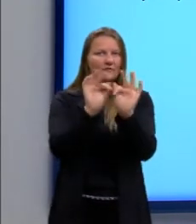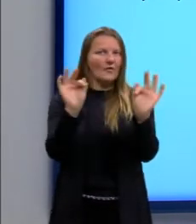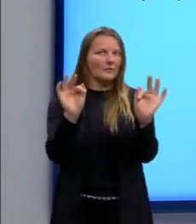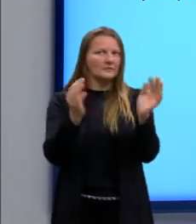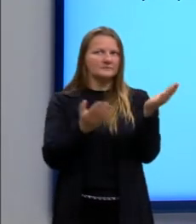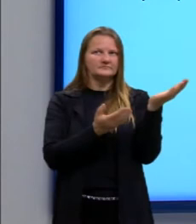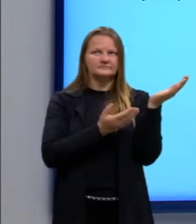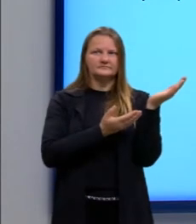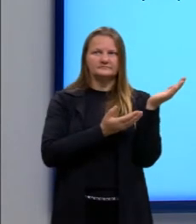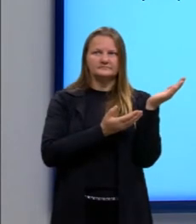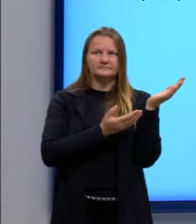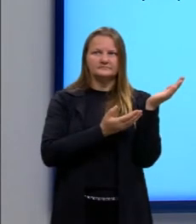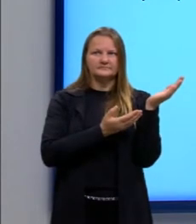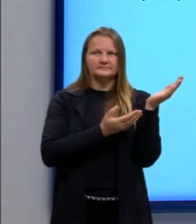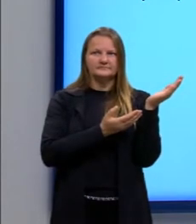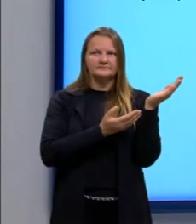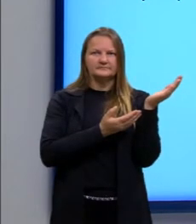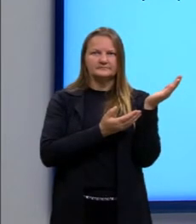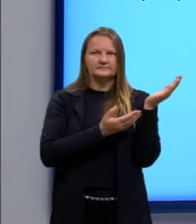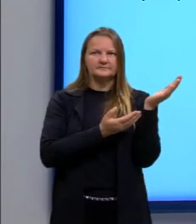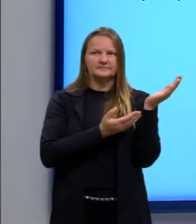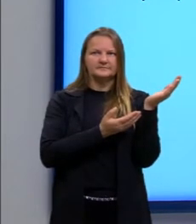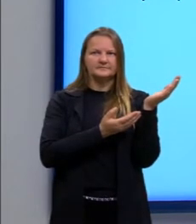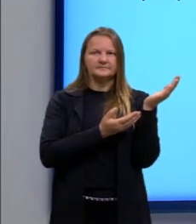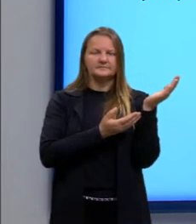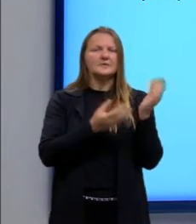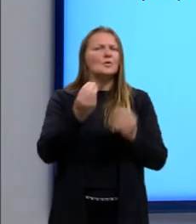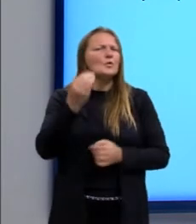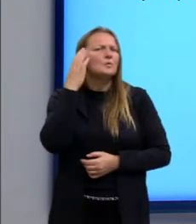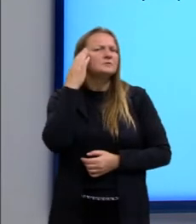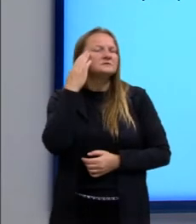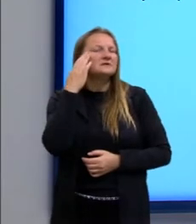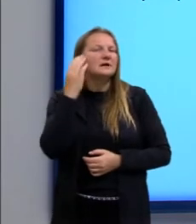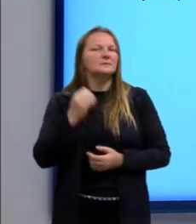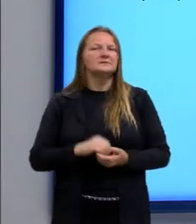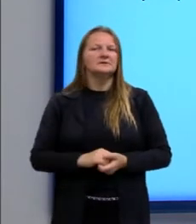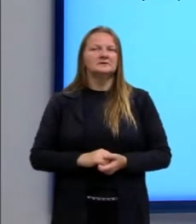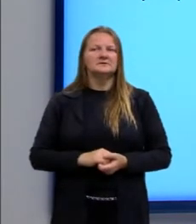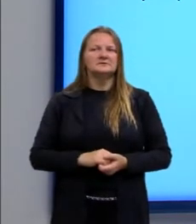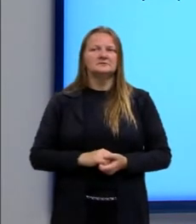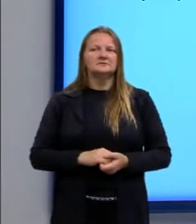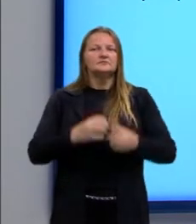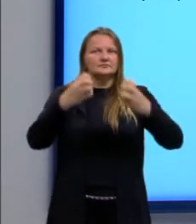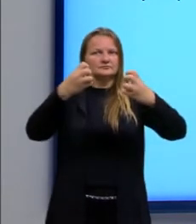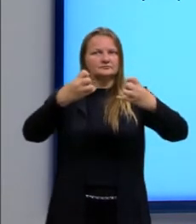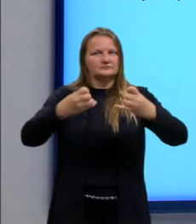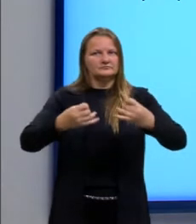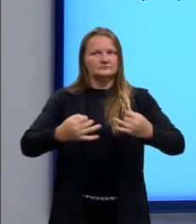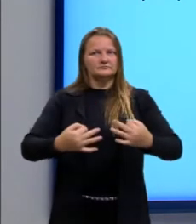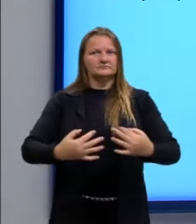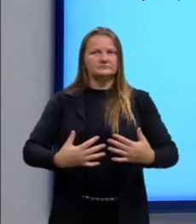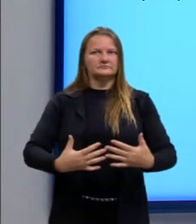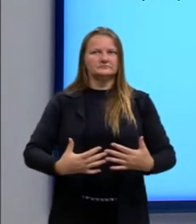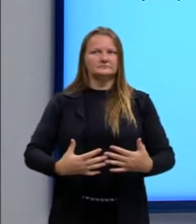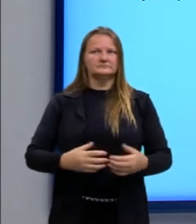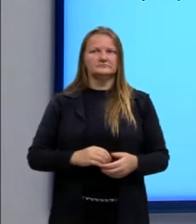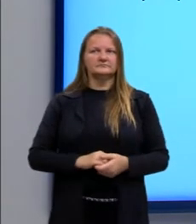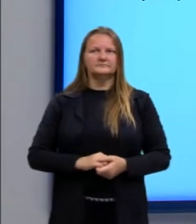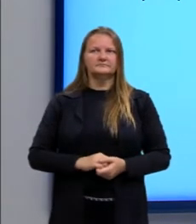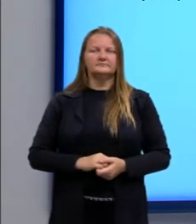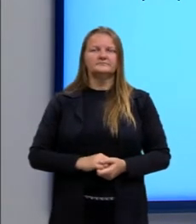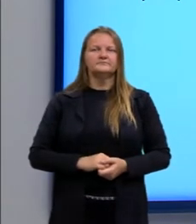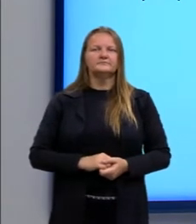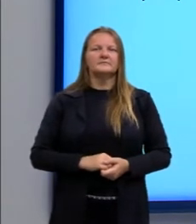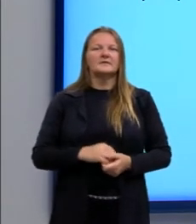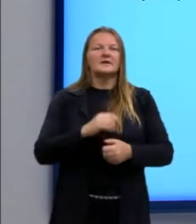duas fórmulas aqui. Como que eu consigo concluir isso aqui, tá? Eu vou explicar agora. A gente